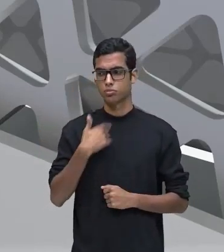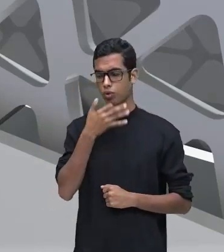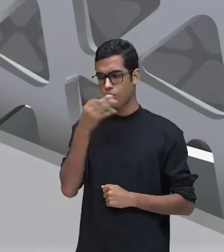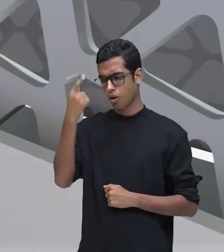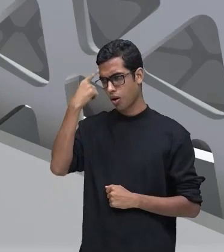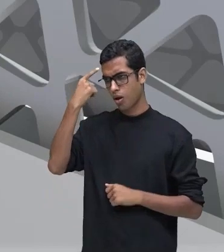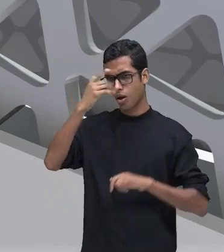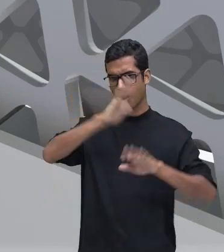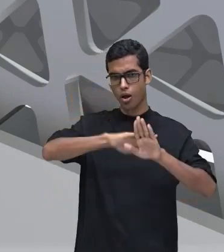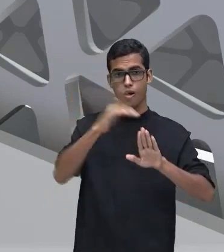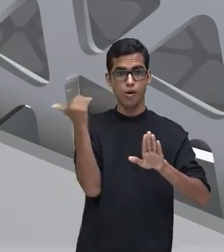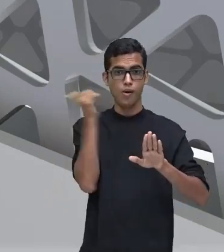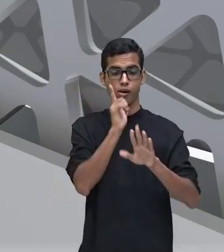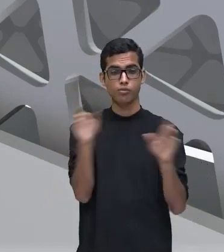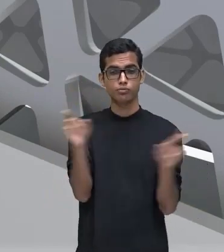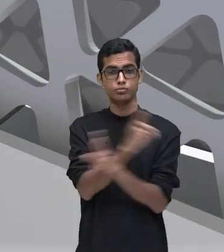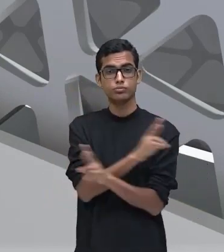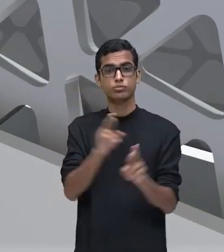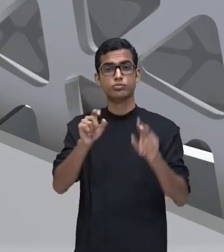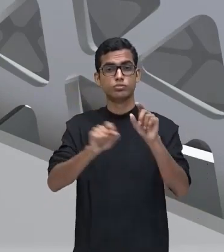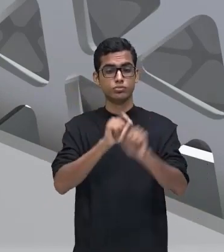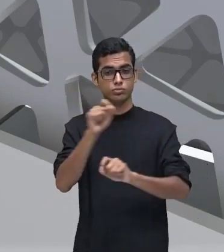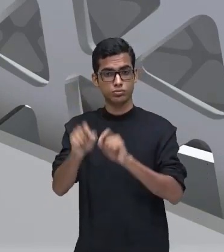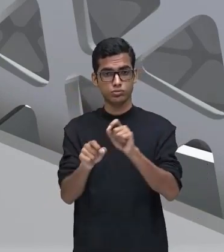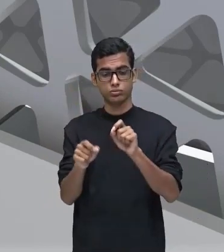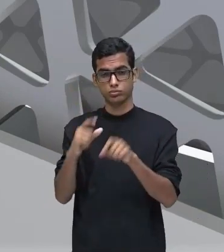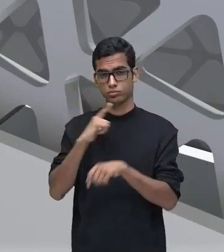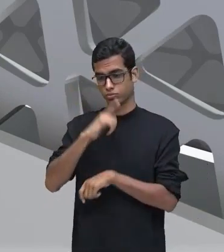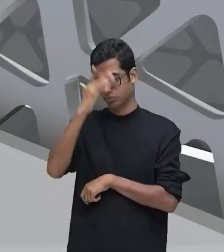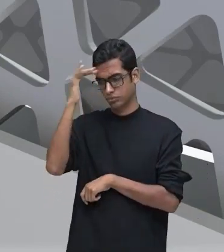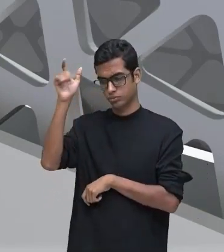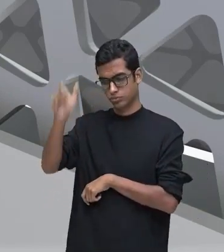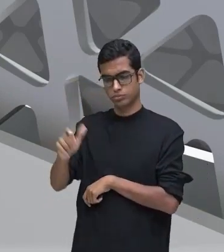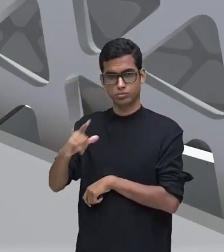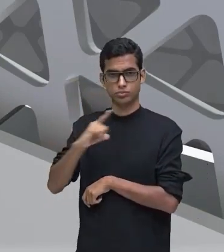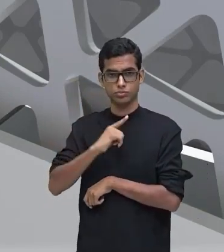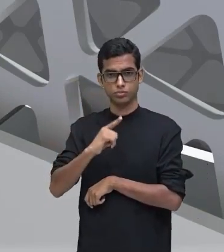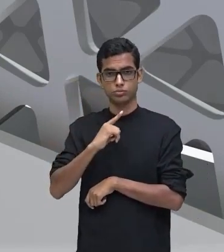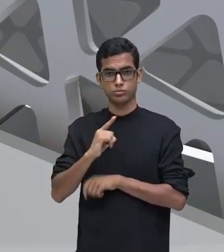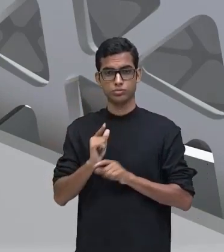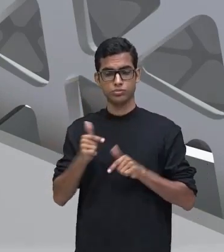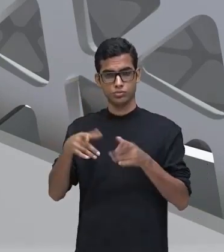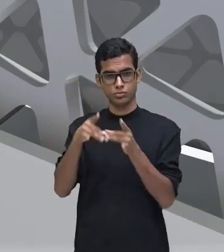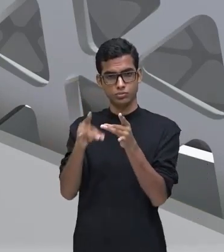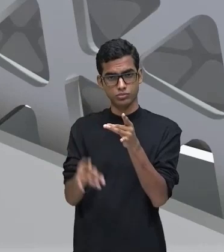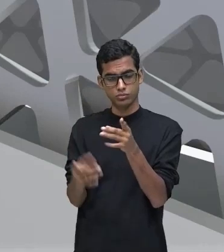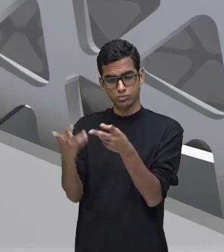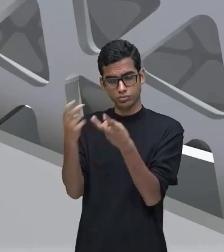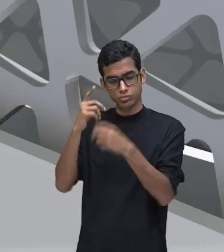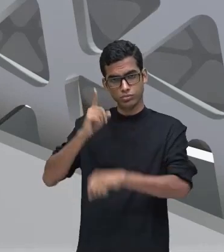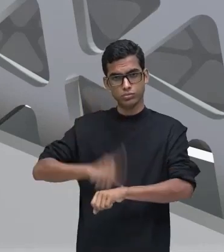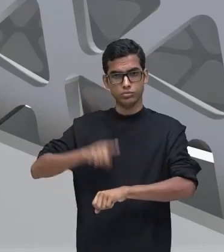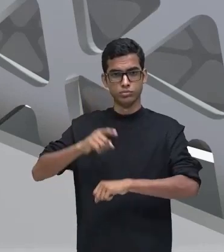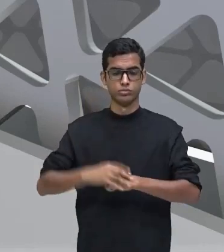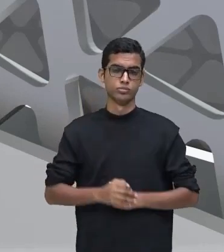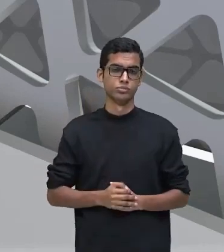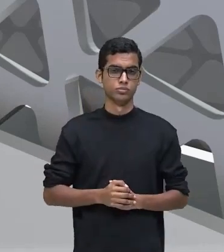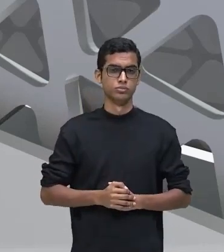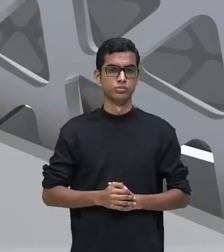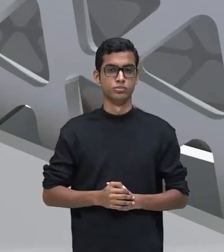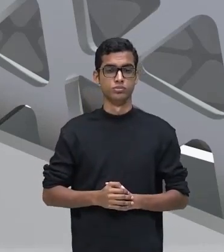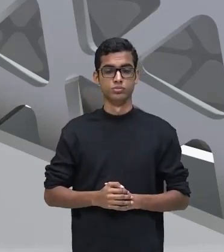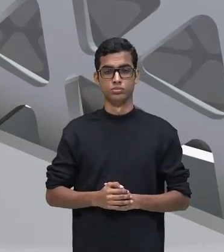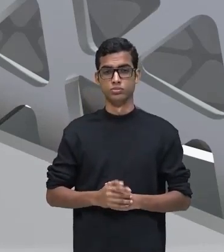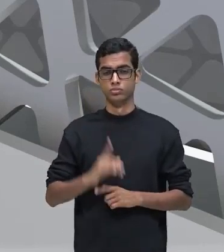subjetivas relacionadas ao que o emissor, ou o que a pessoa que está fazendo a descrição percebe naquele momento. Já na